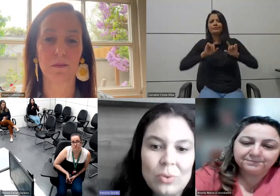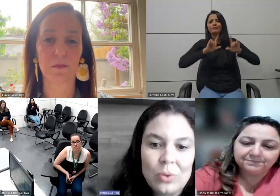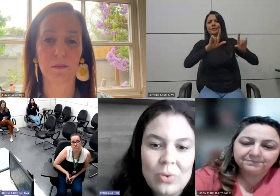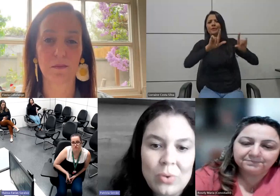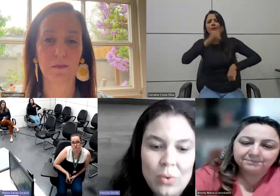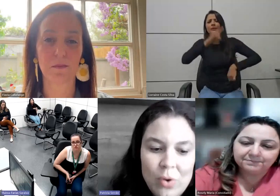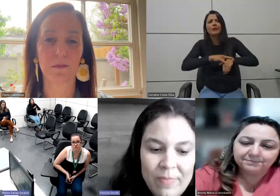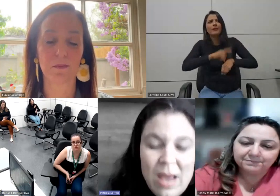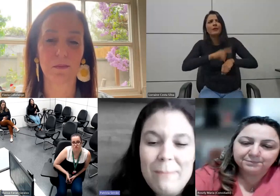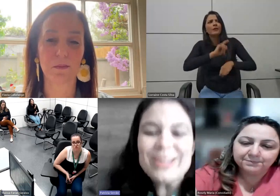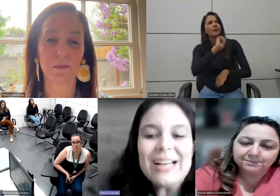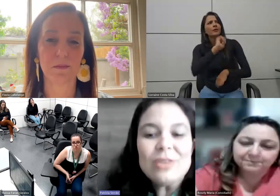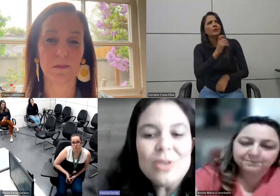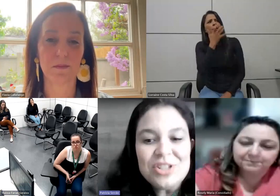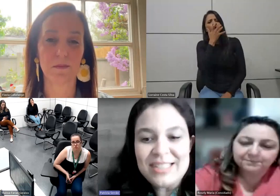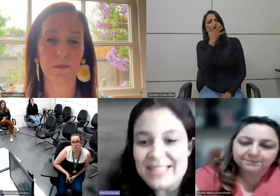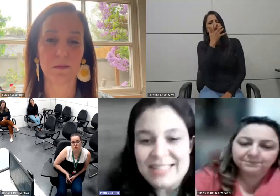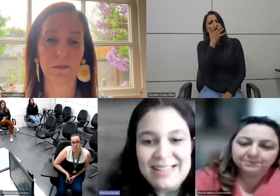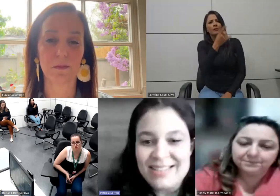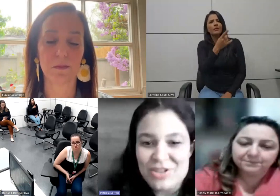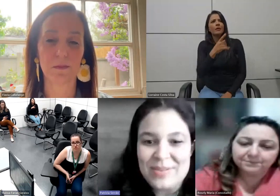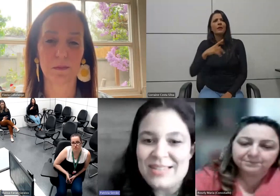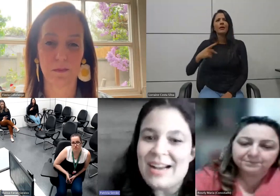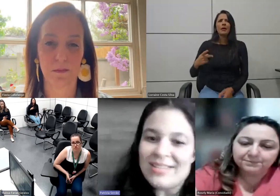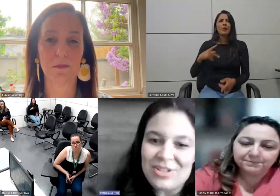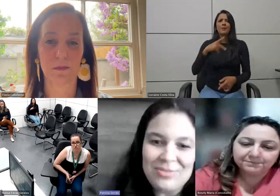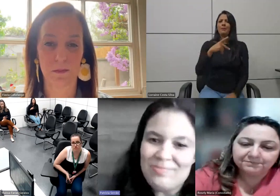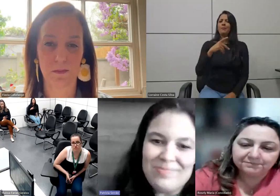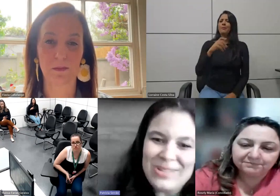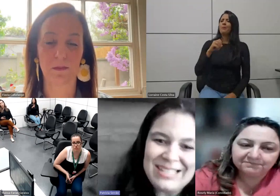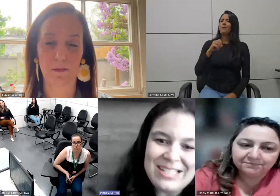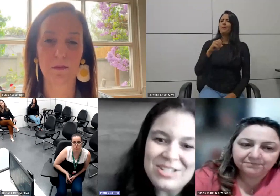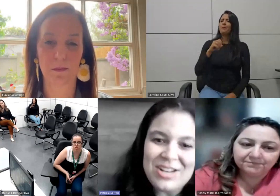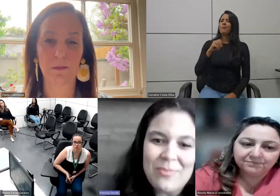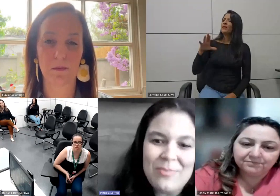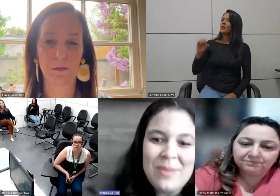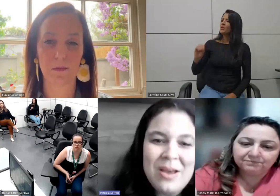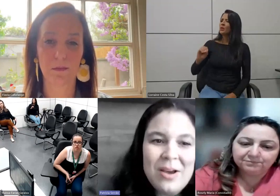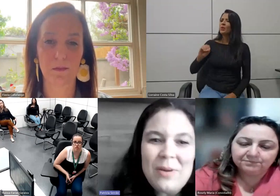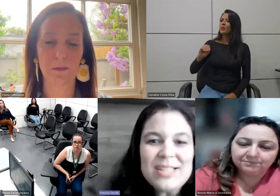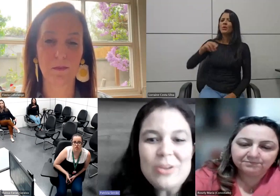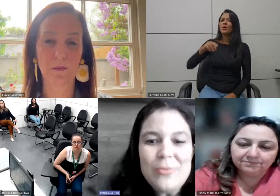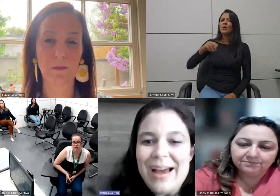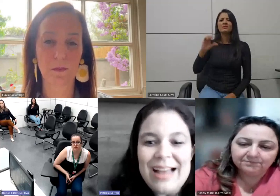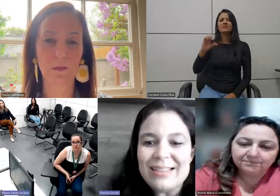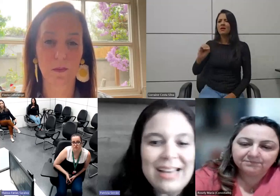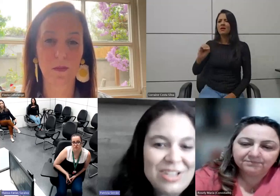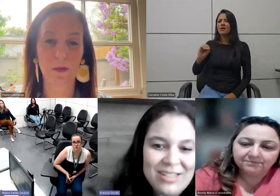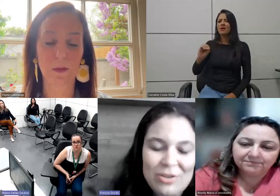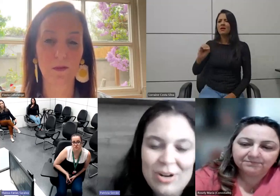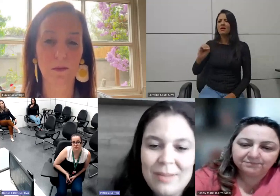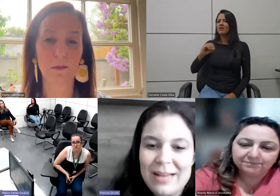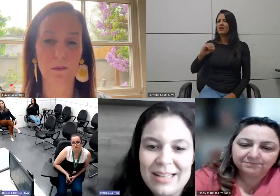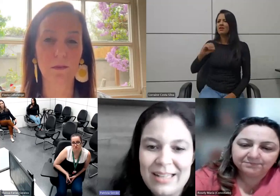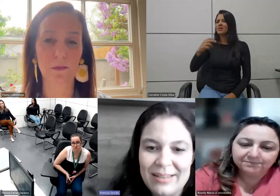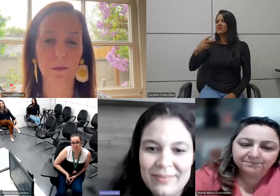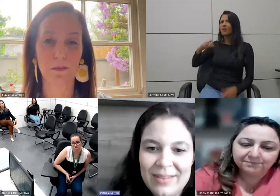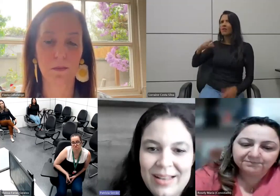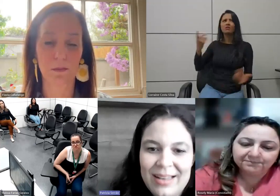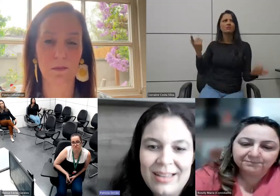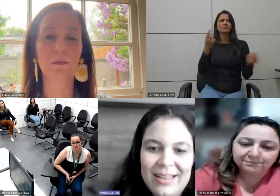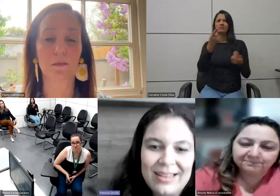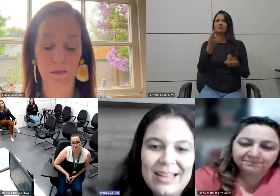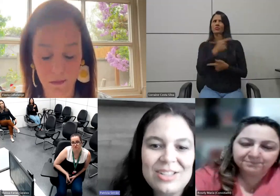escrito portador de necessidades especiais não existe é uma coisa tão barata 10 reais você troca